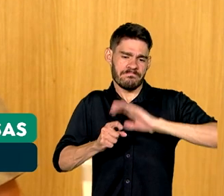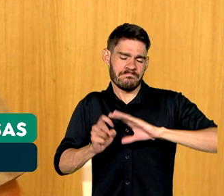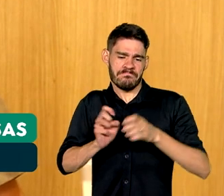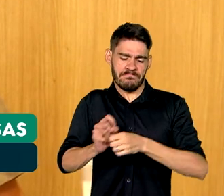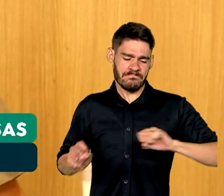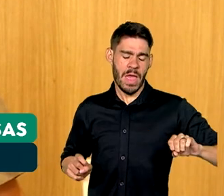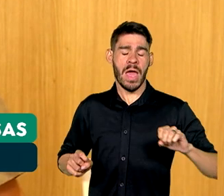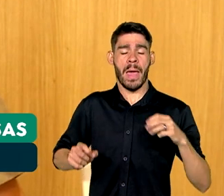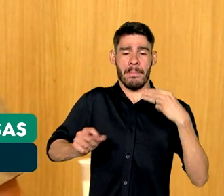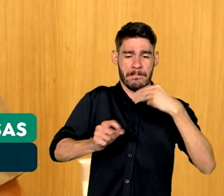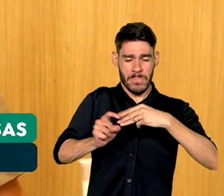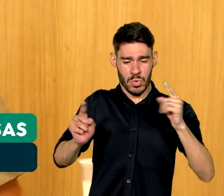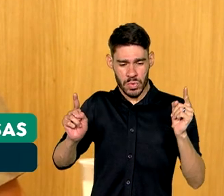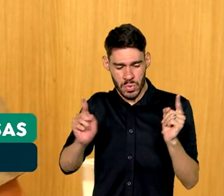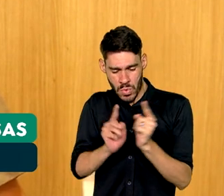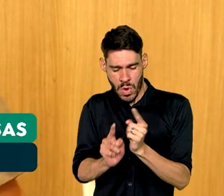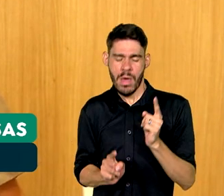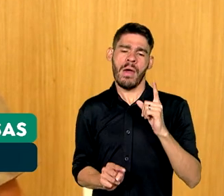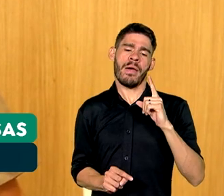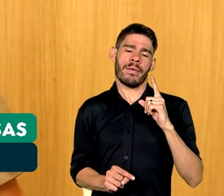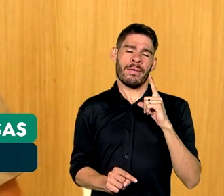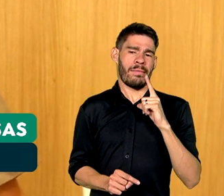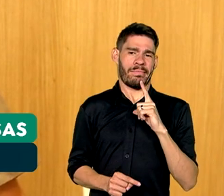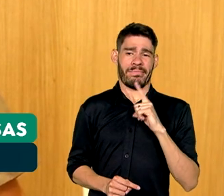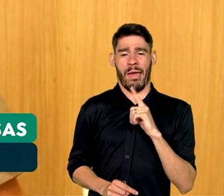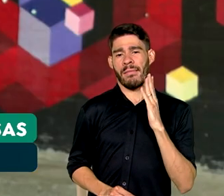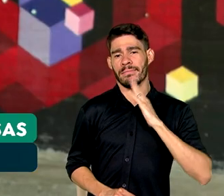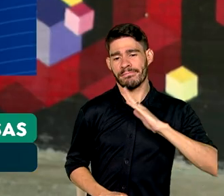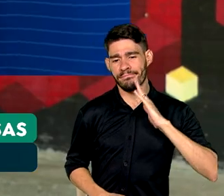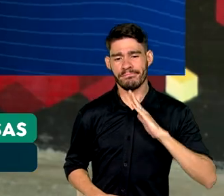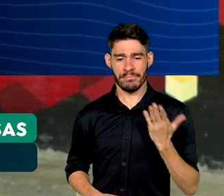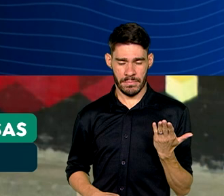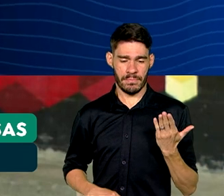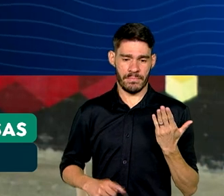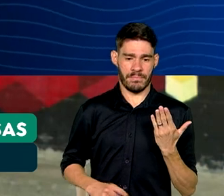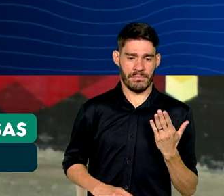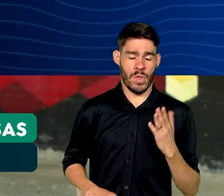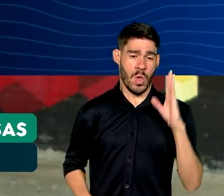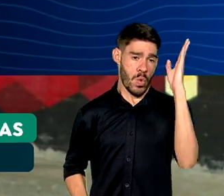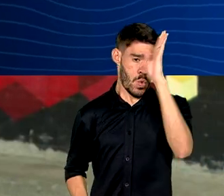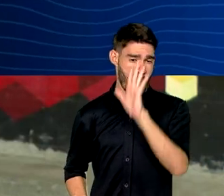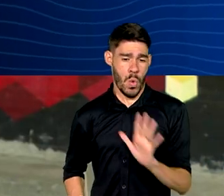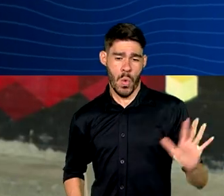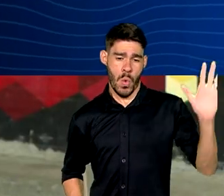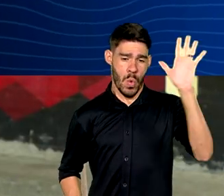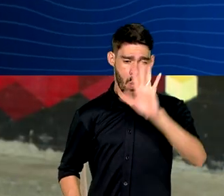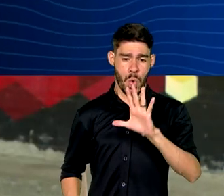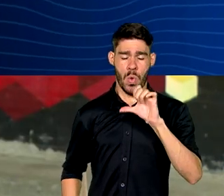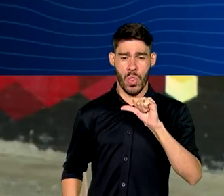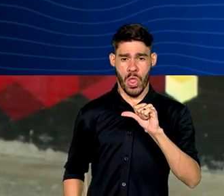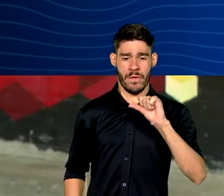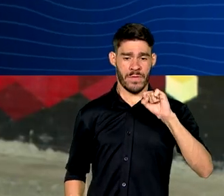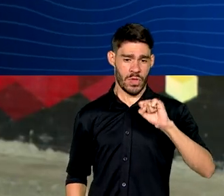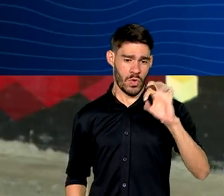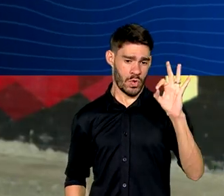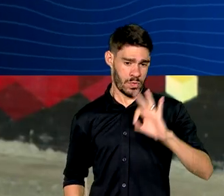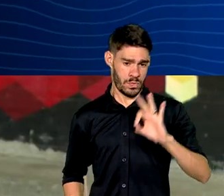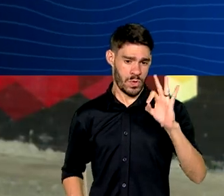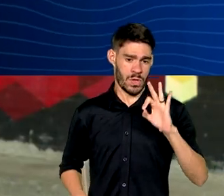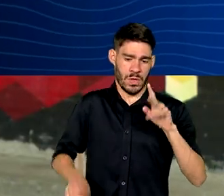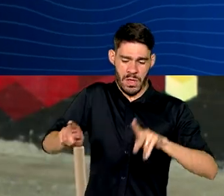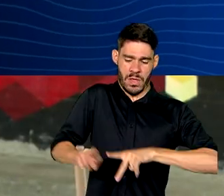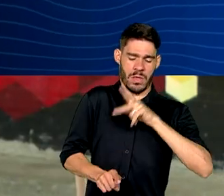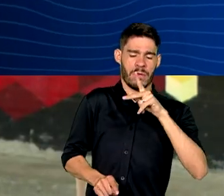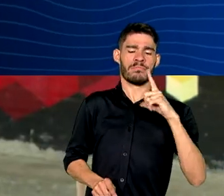menores têm uma restrição bem maior. No país, cerca de 98% da população